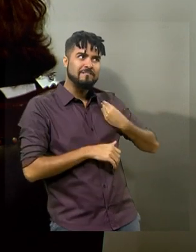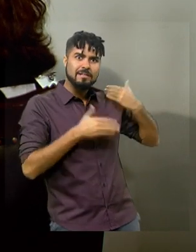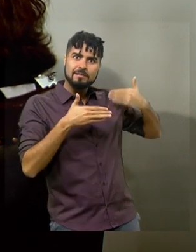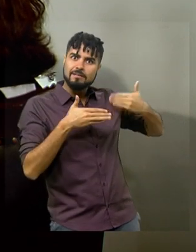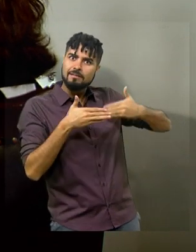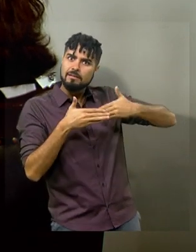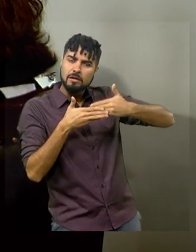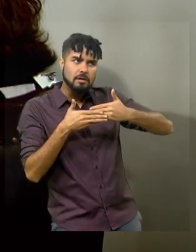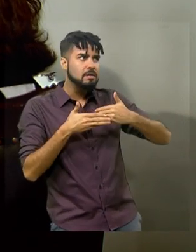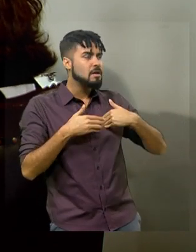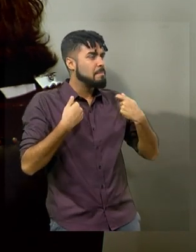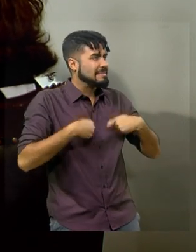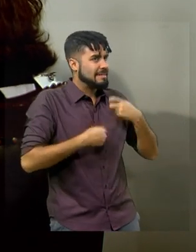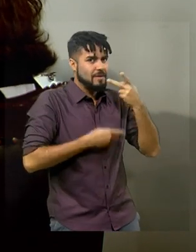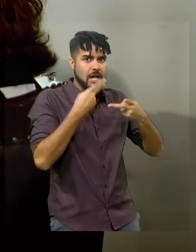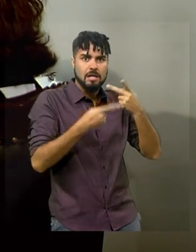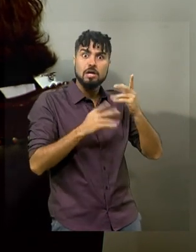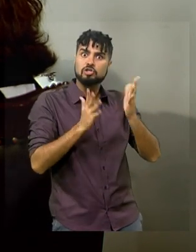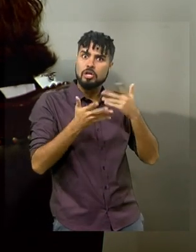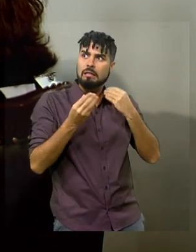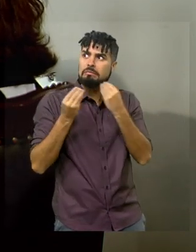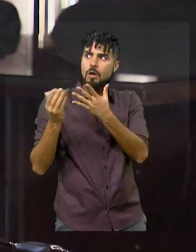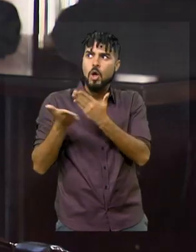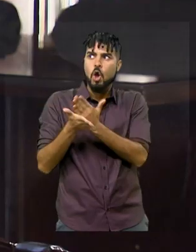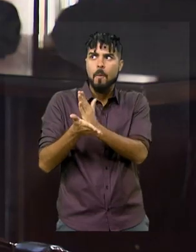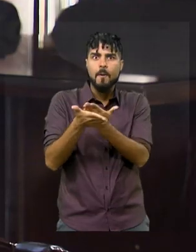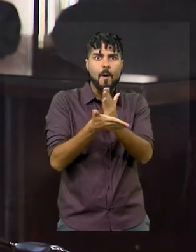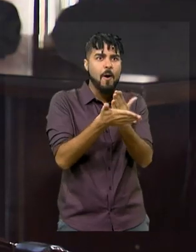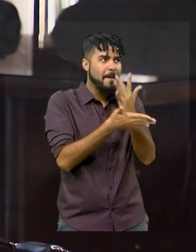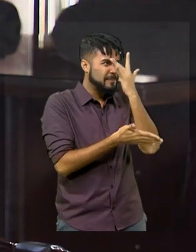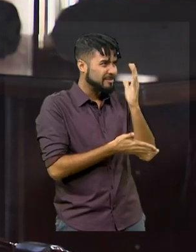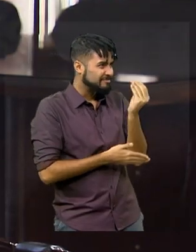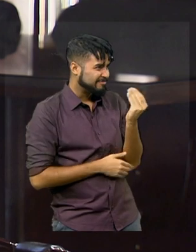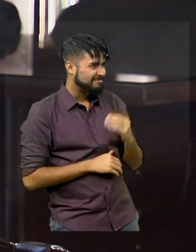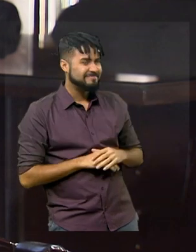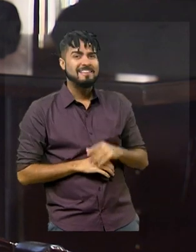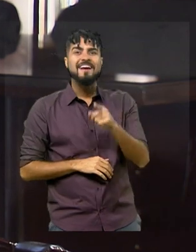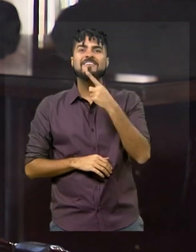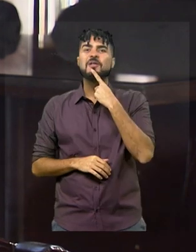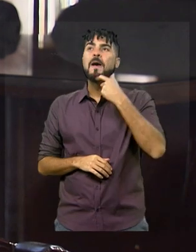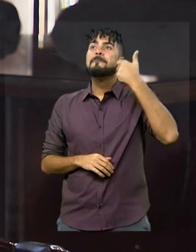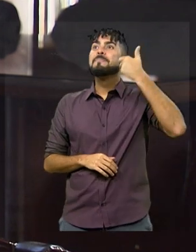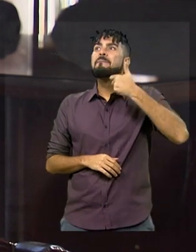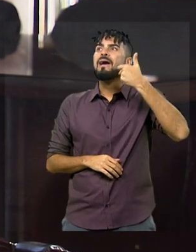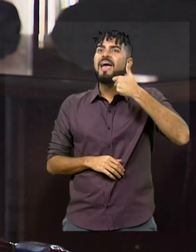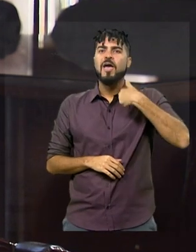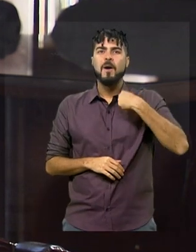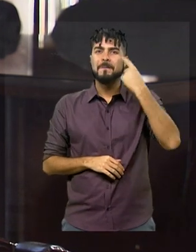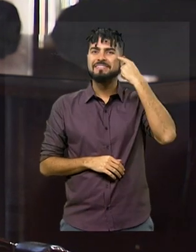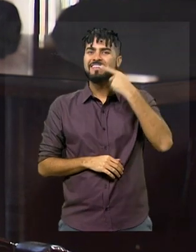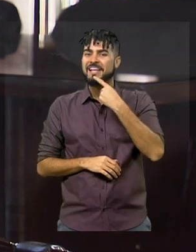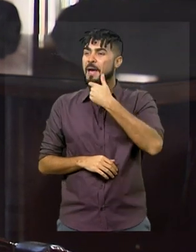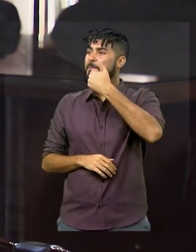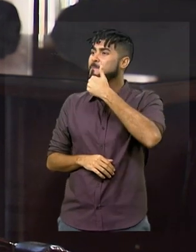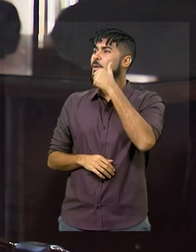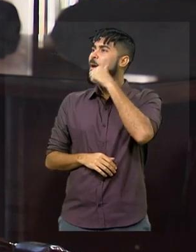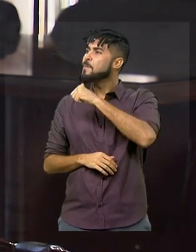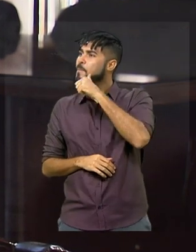é uma trajetória política que já incomodou muita gente, né? É, você comentou primeiro, eu achei que você fosse falar assim, a